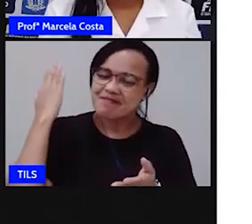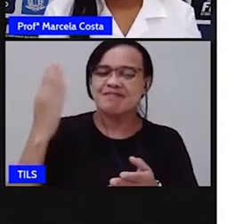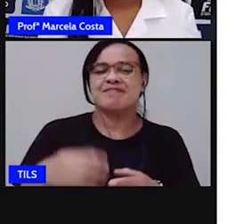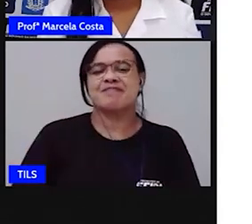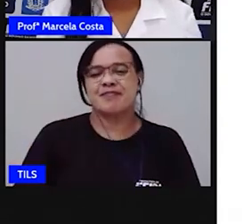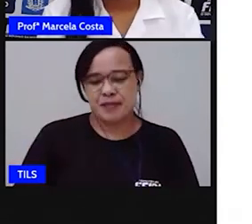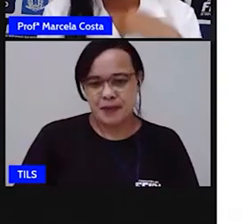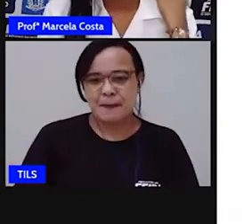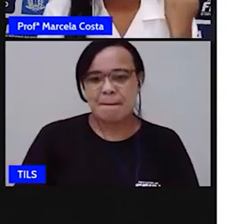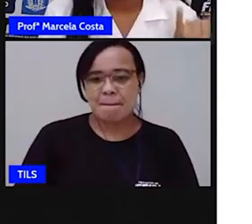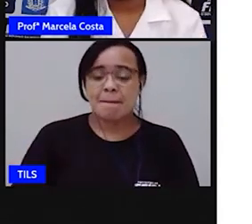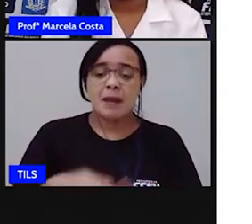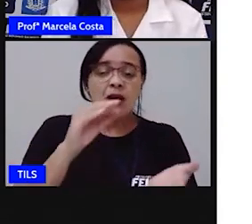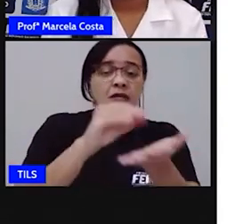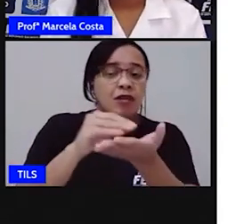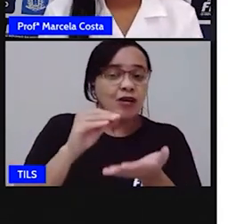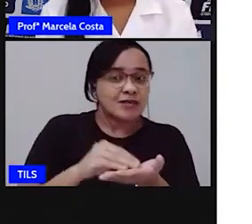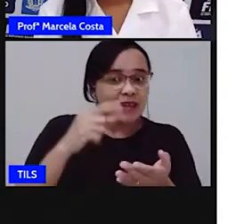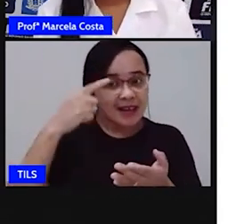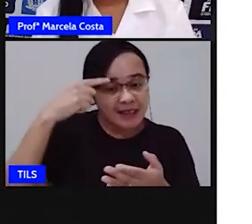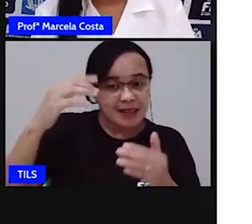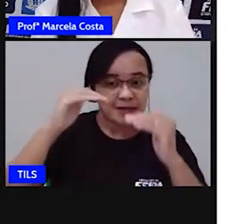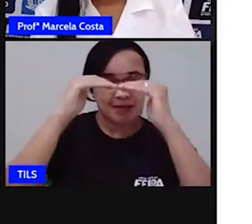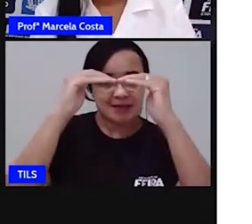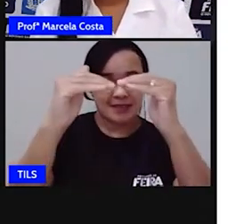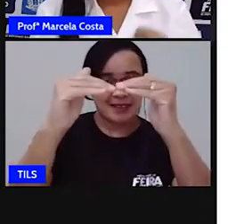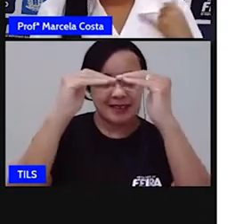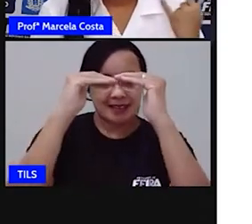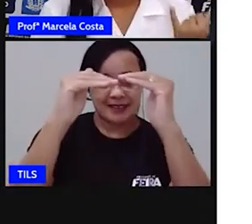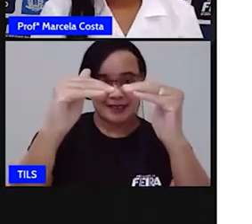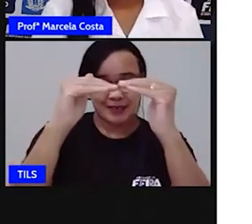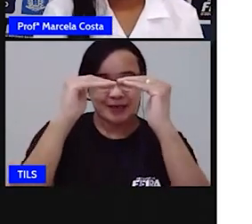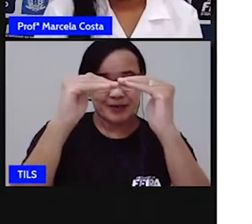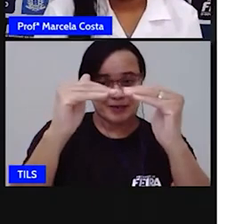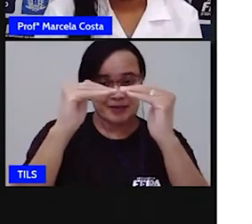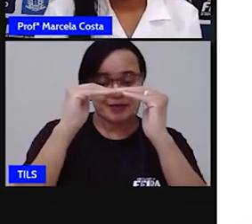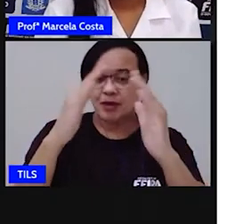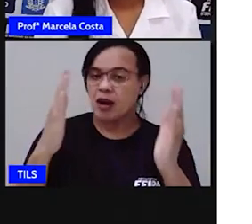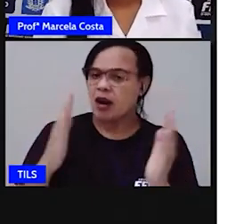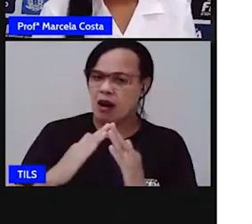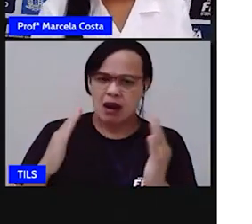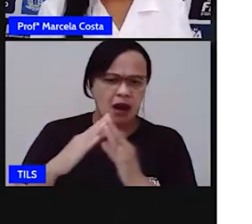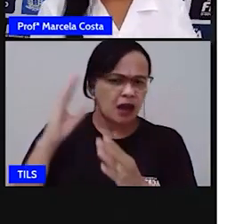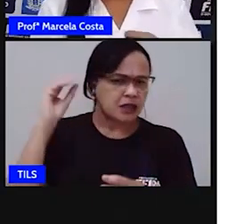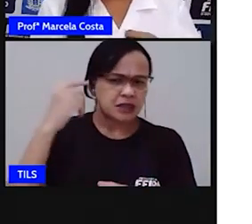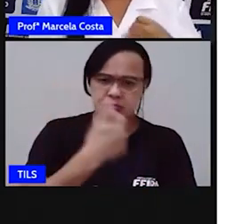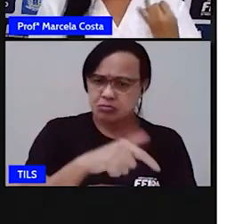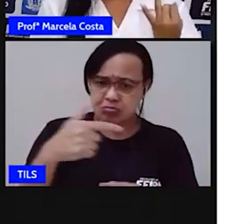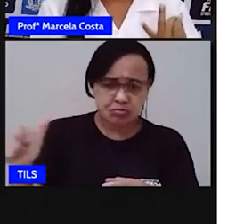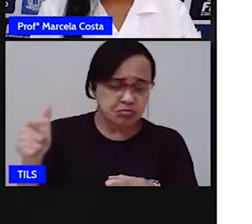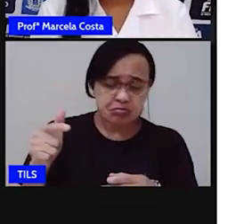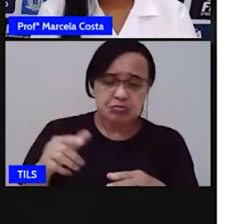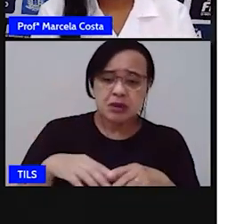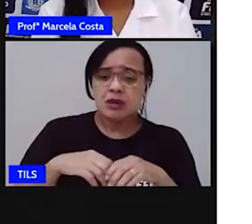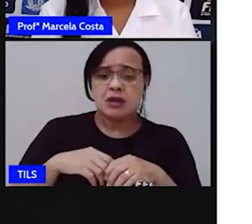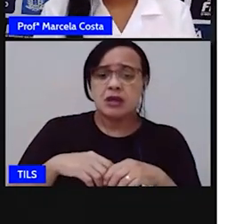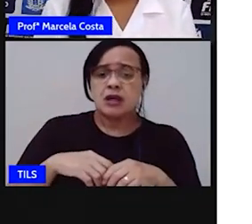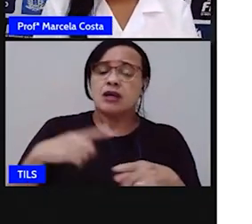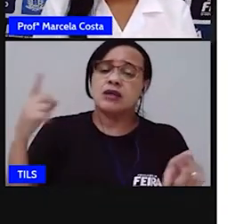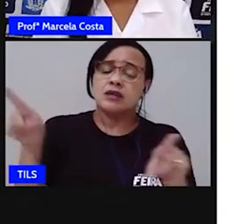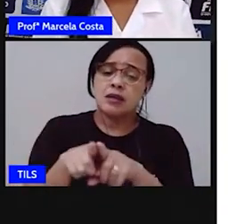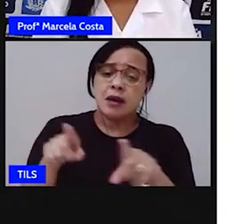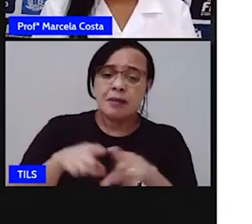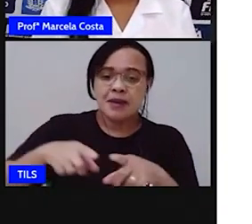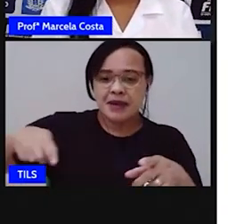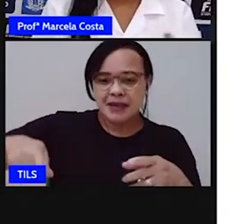Então, faltava teto, né? Nessa casa não tinha teto, nessa casa não tinha penico,